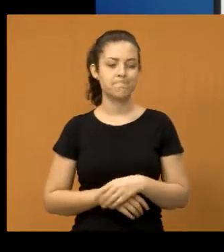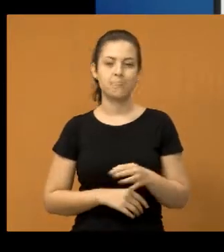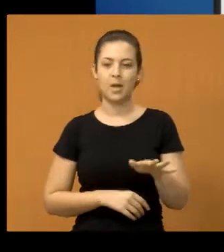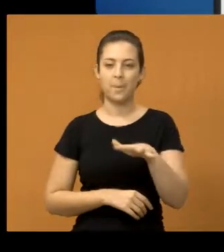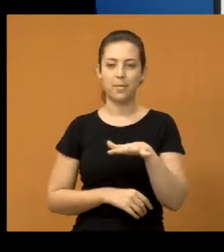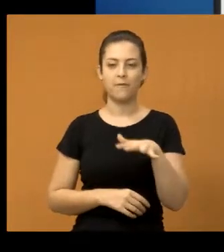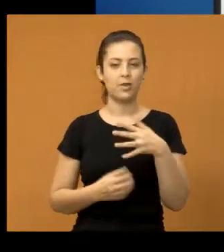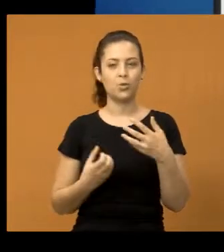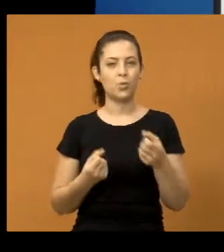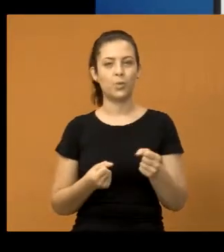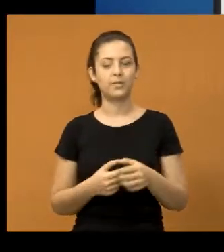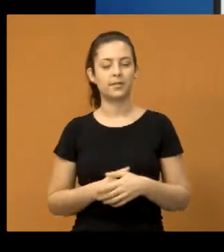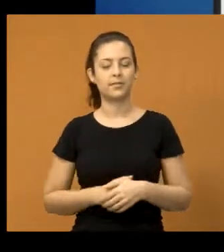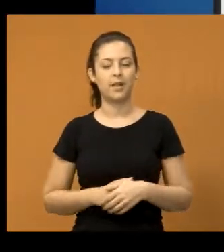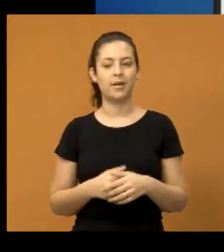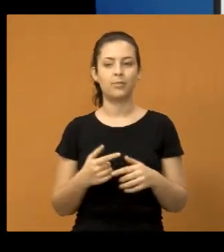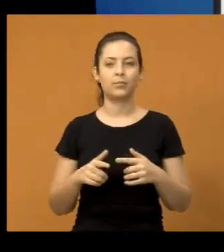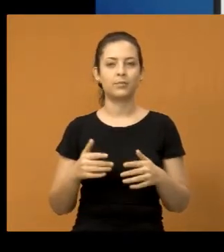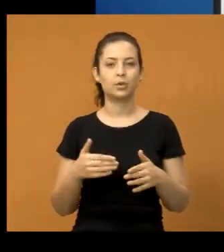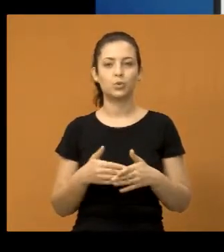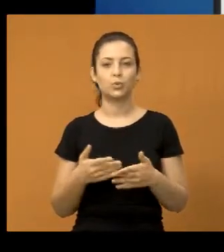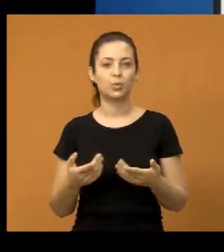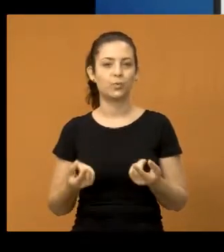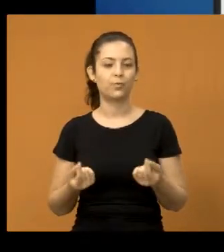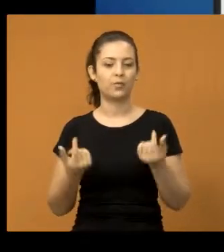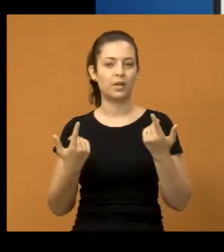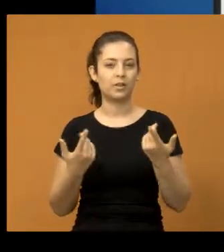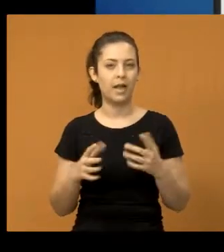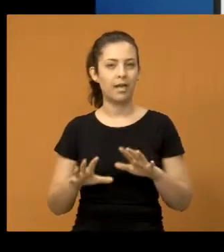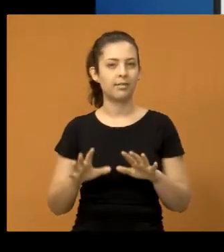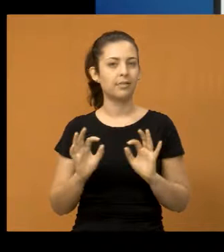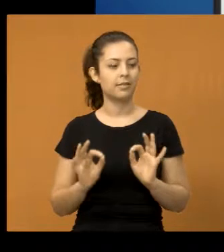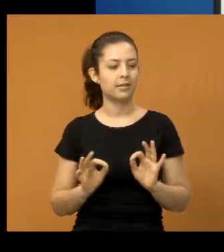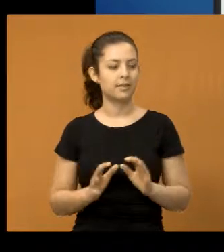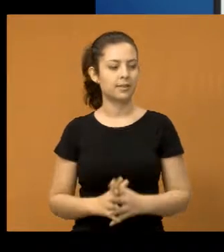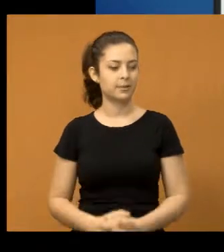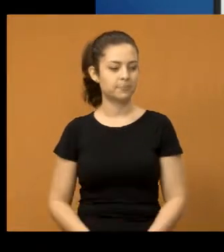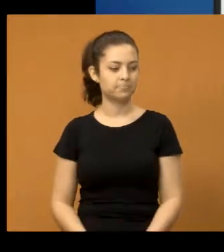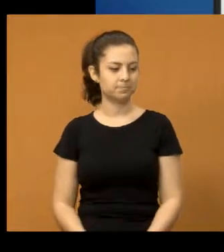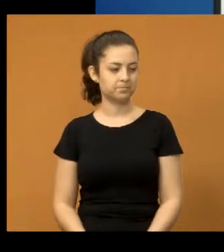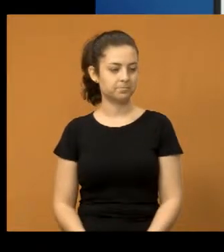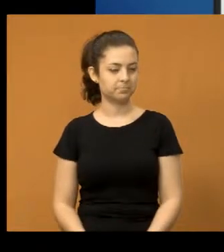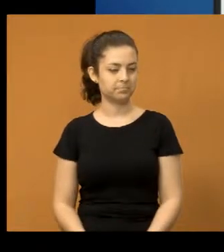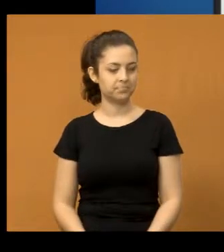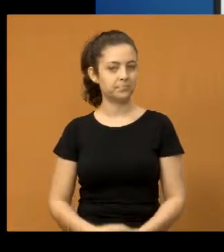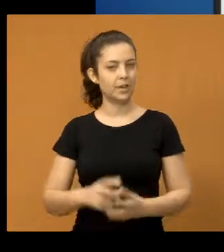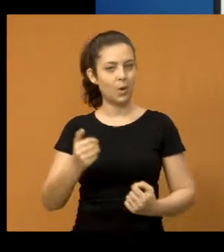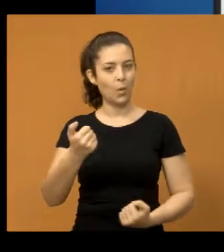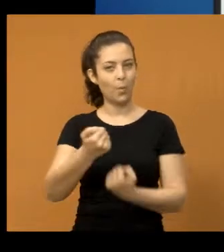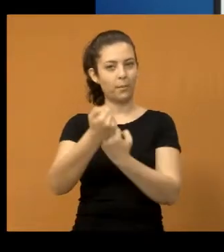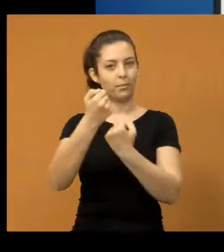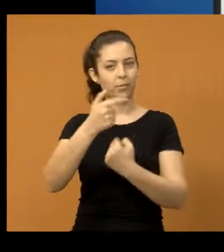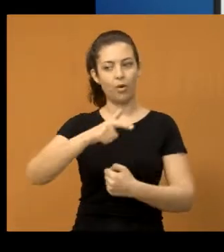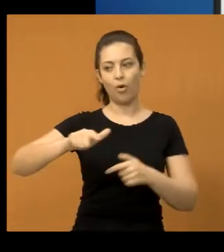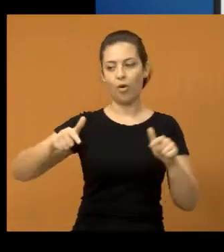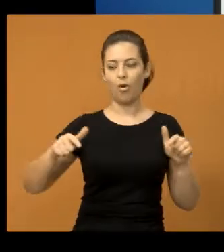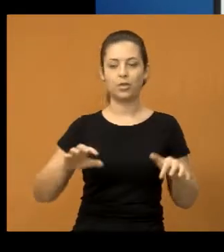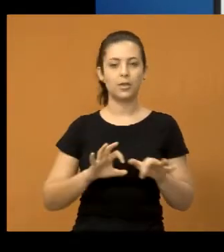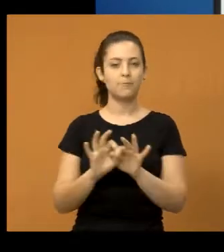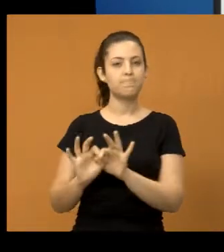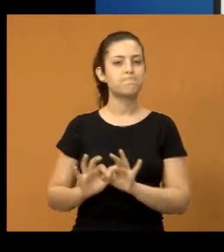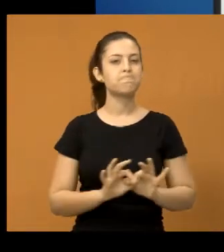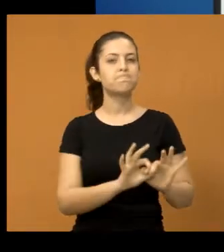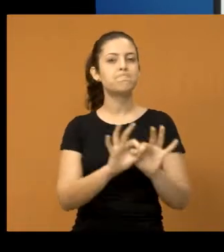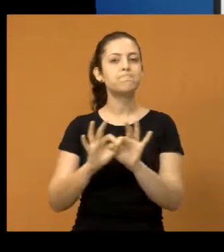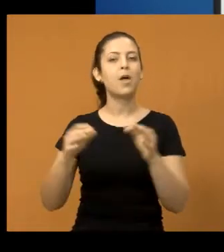população não vai passar por essa situação, porque não vai chegar a esse valor, que a gente tem certeza disso. Conte-se com o apoio desse vereador e dos demais aqui, que